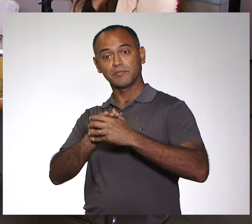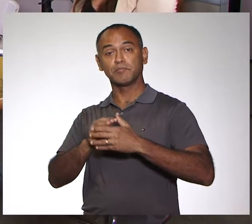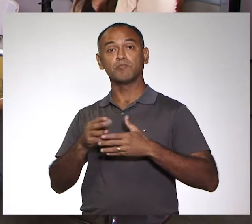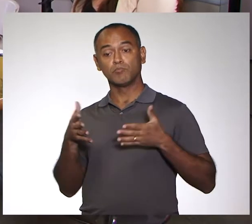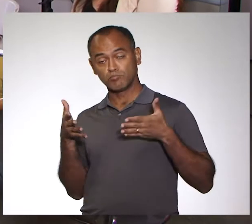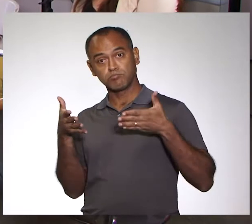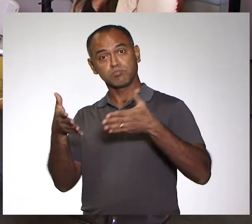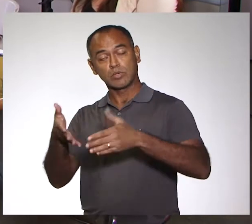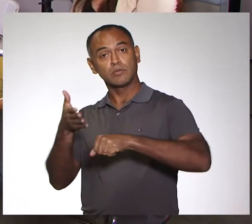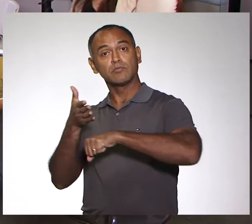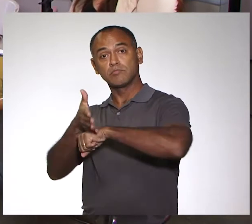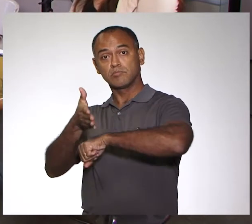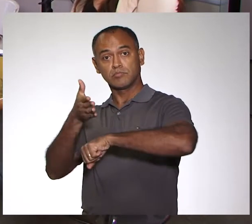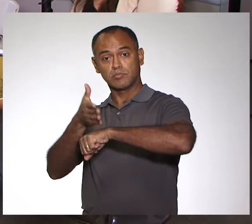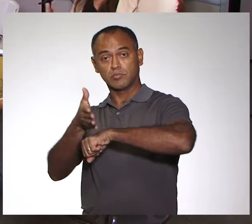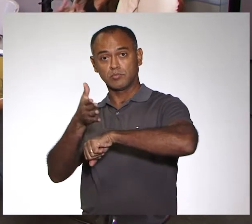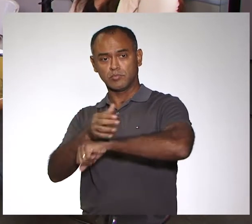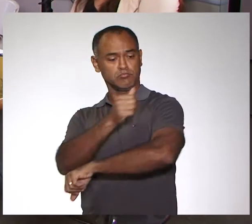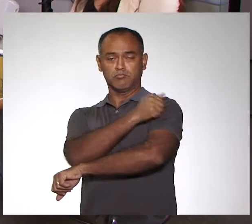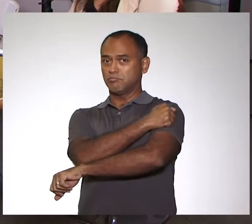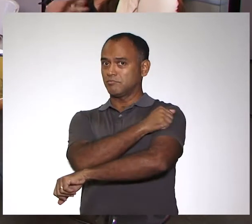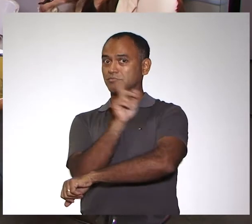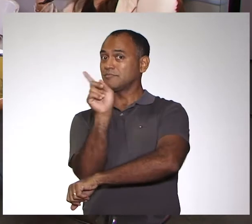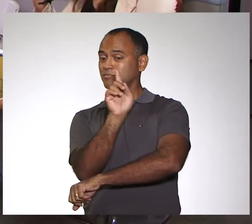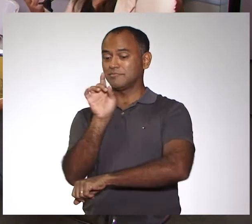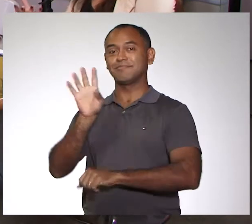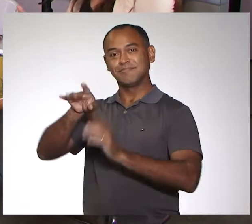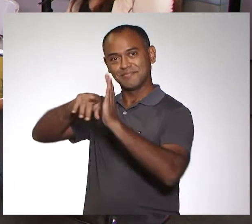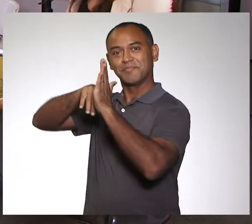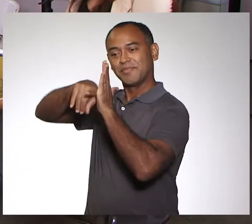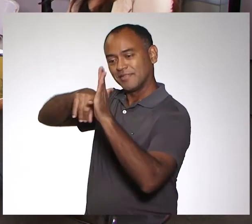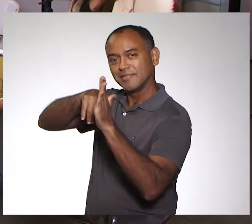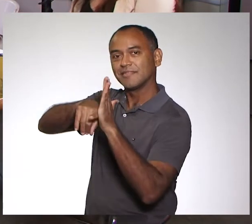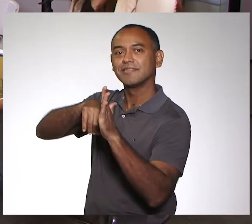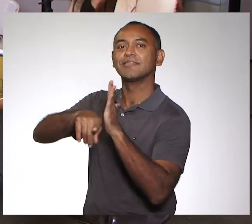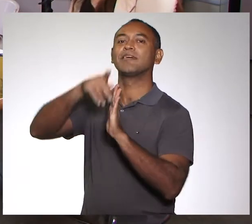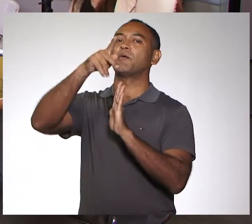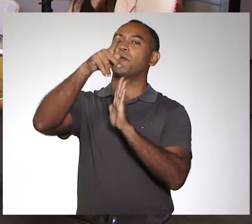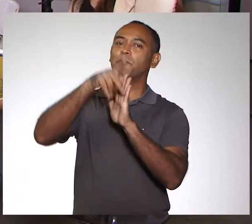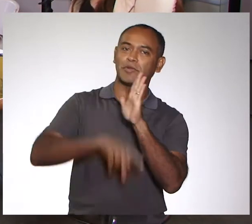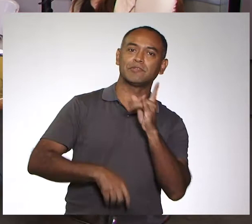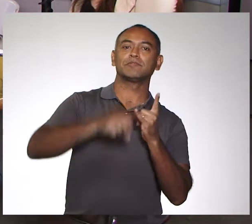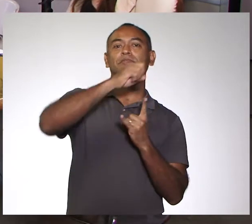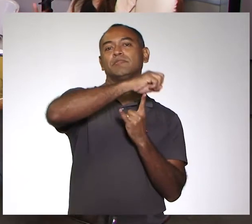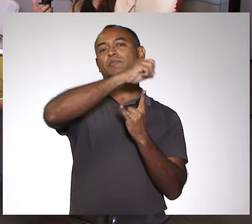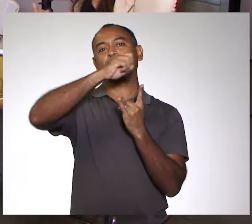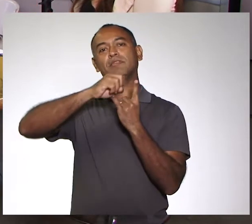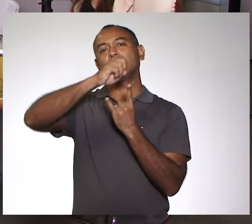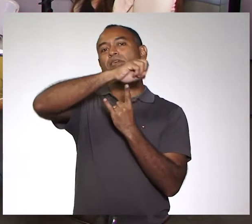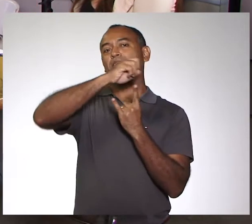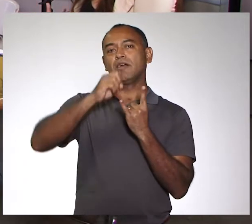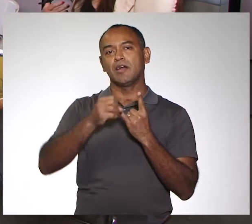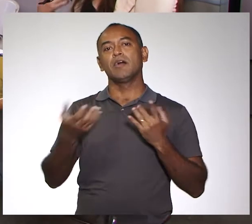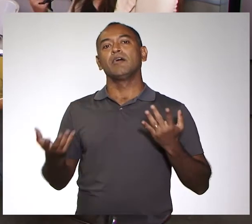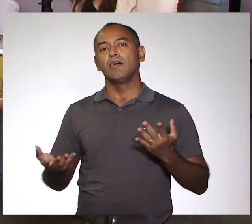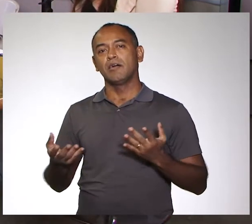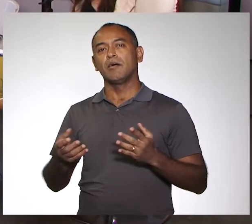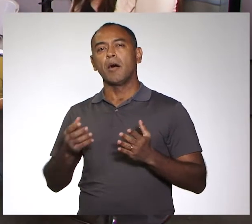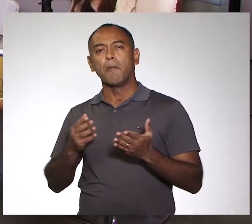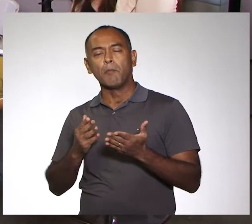estão participando, como agora, não mais como alunos, mas como pesquisadores, de projetos da Fiocruz